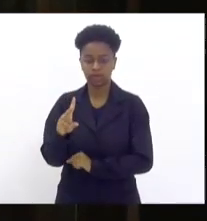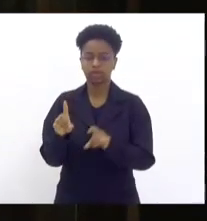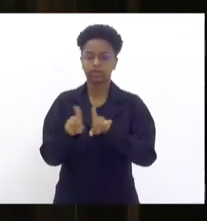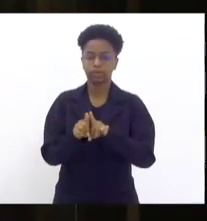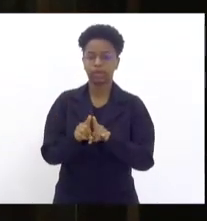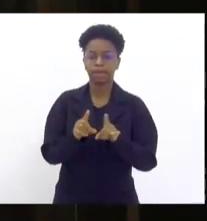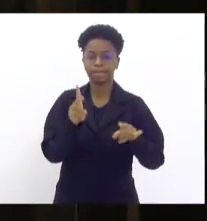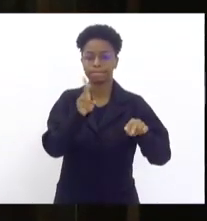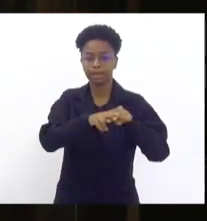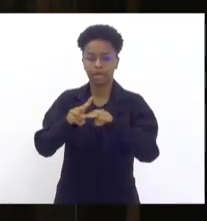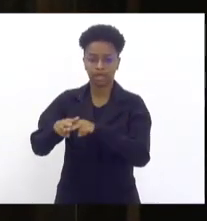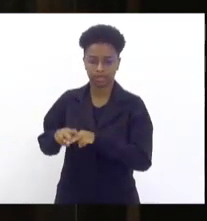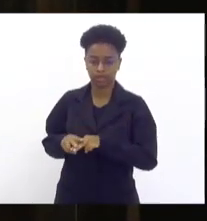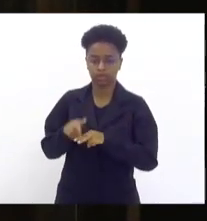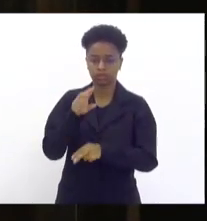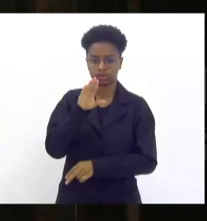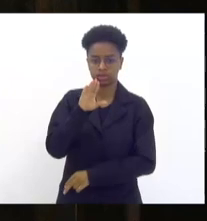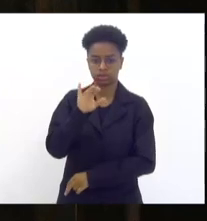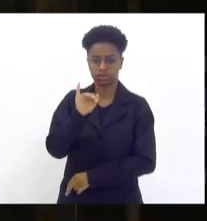a Polícia Civil já prendeu